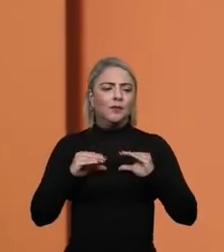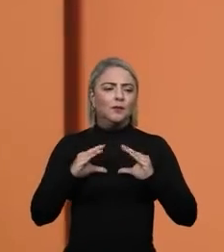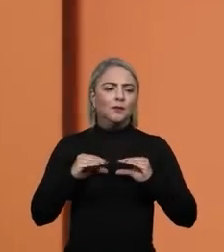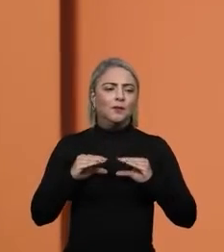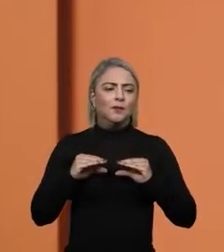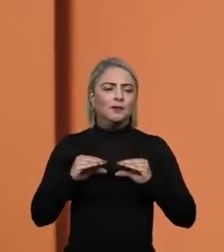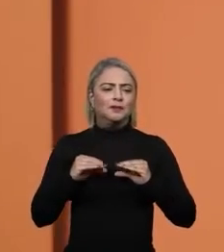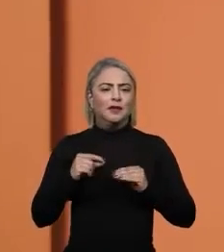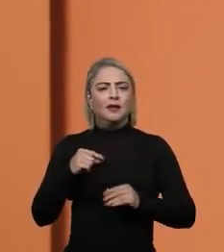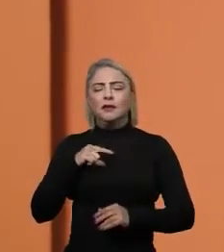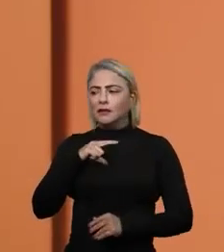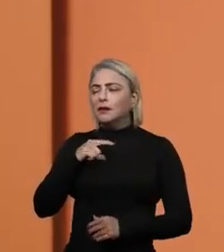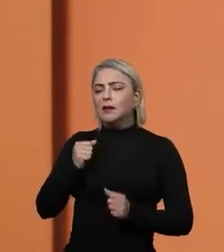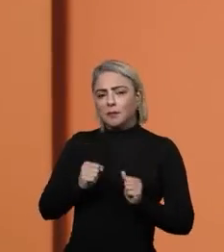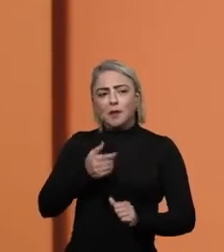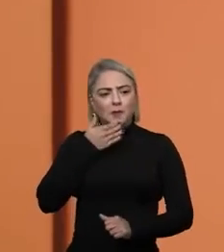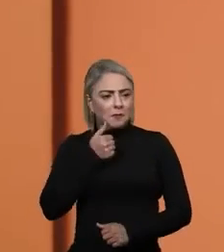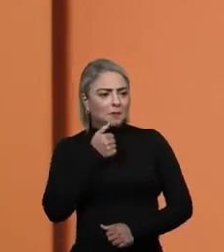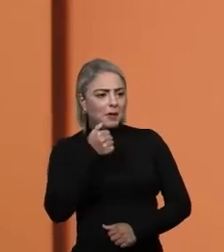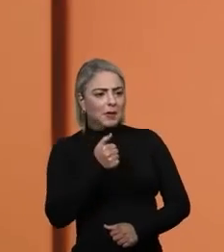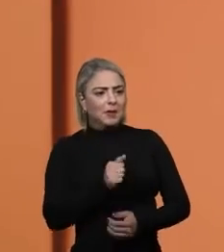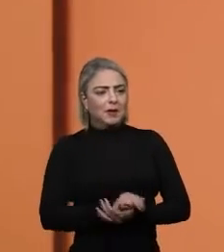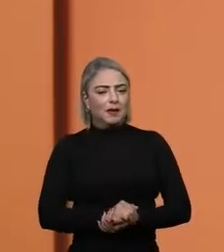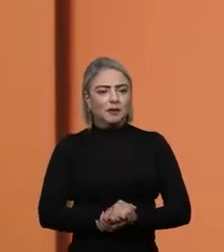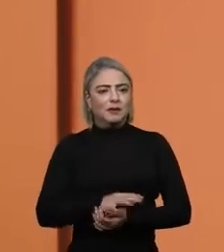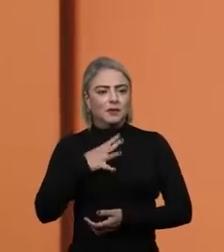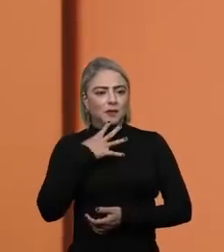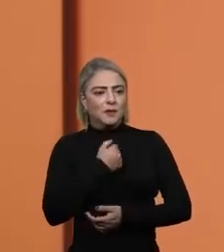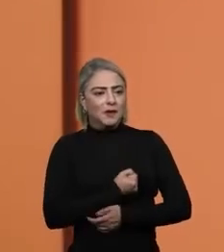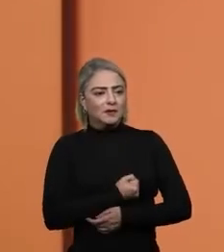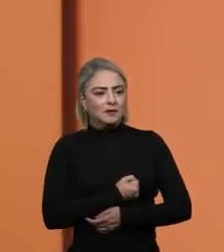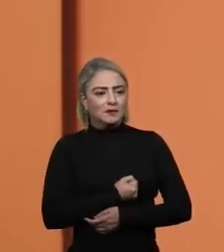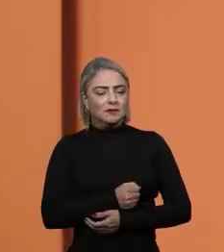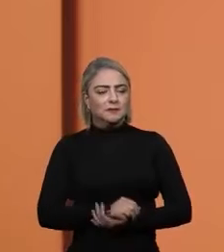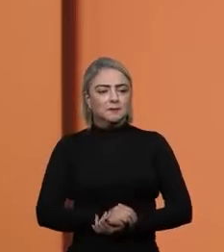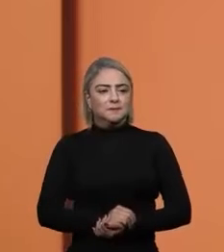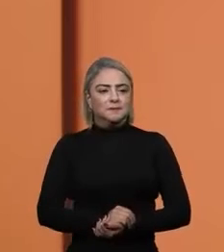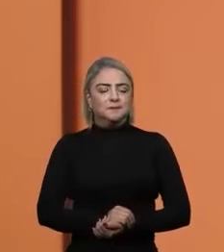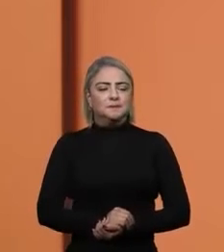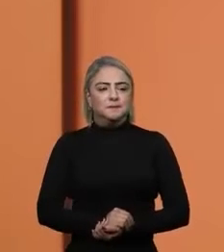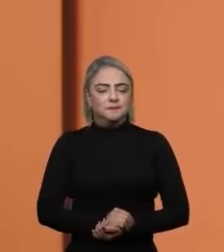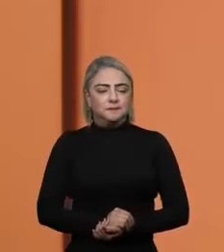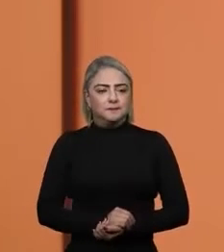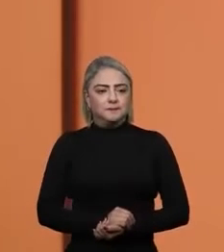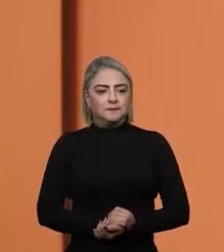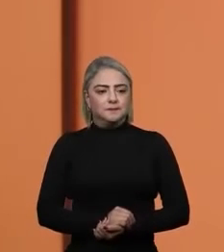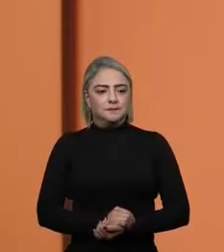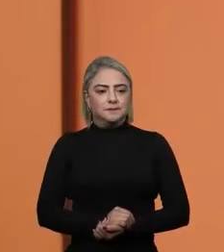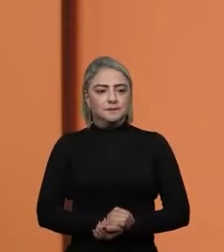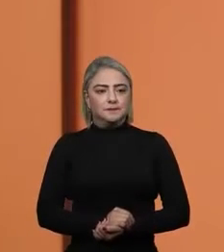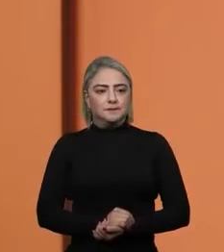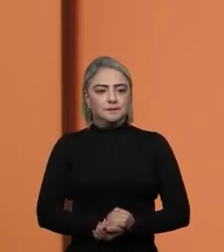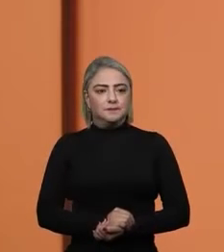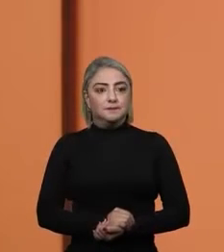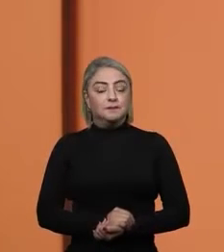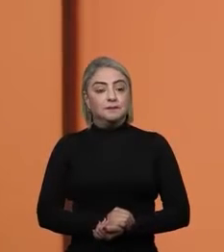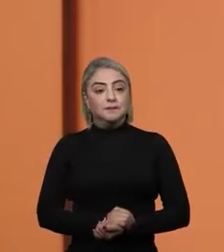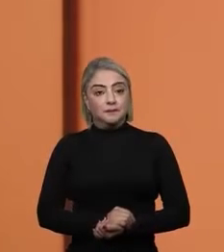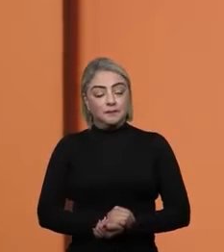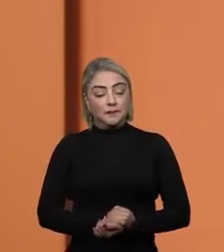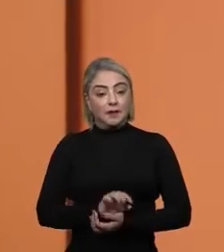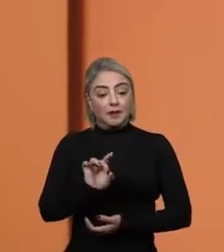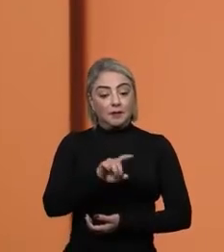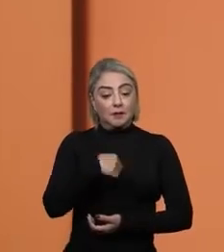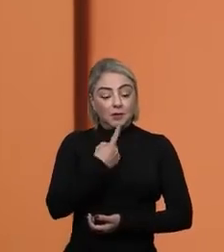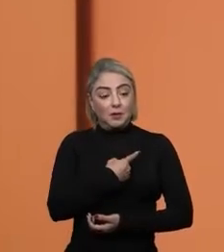o que a gente pode melhorar. Então, acho que fica aí de provocação. A transformação depende da gente. E